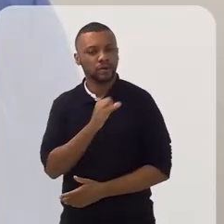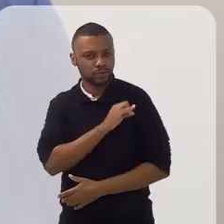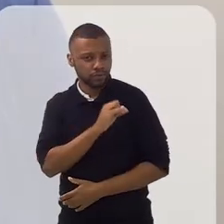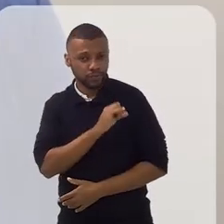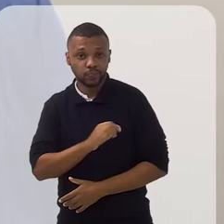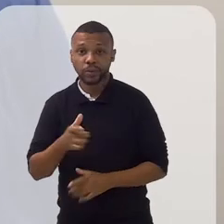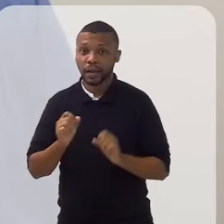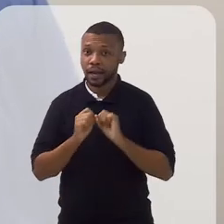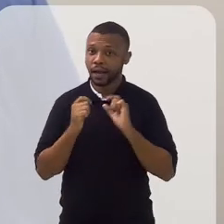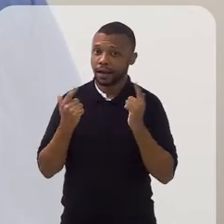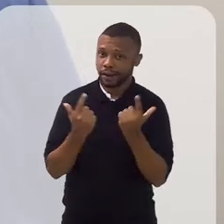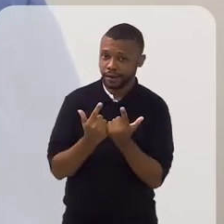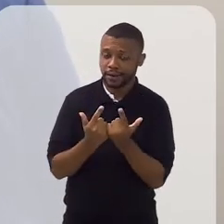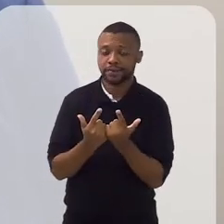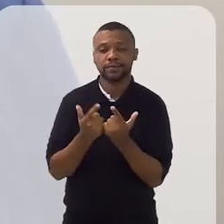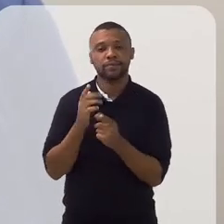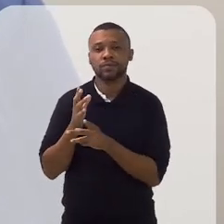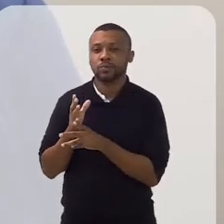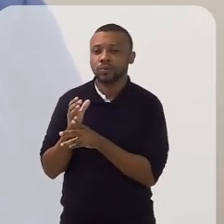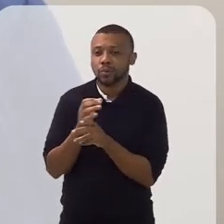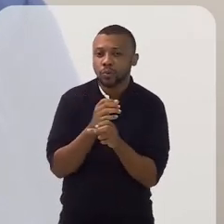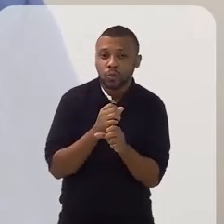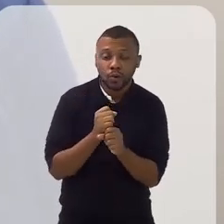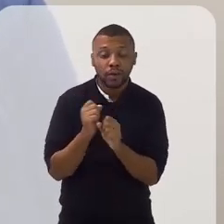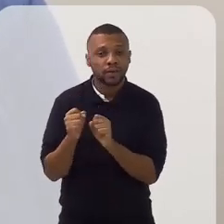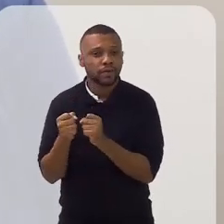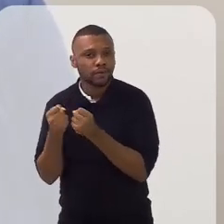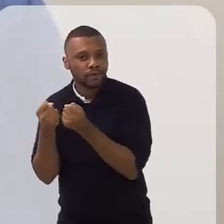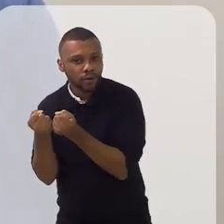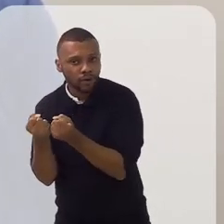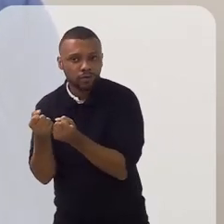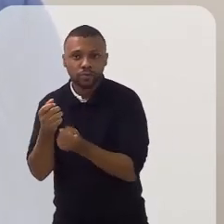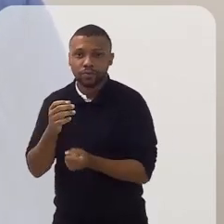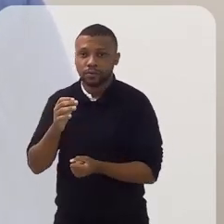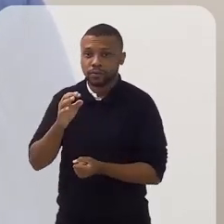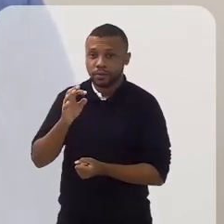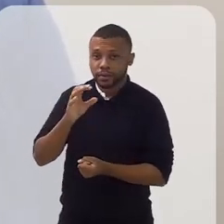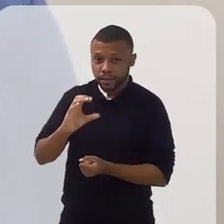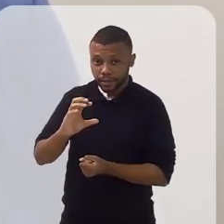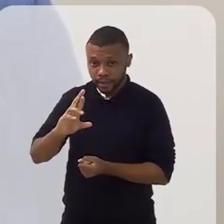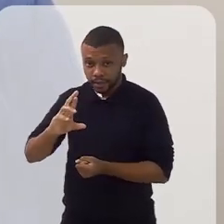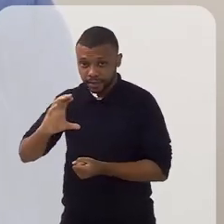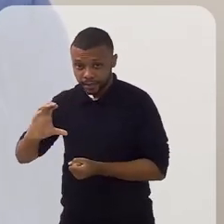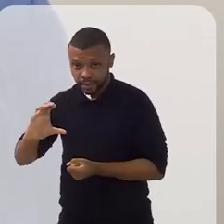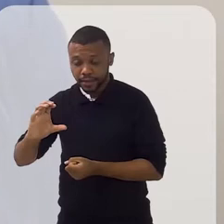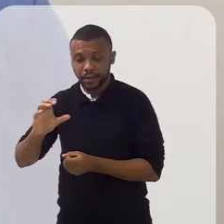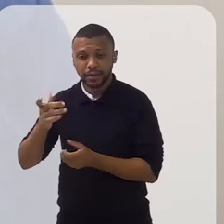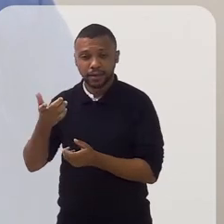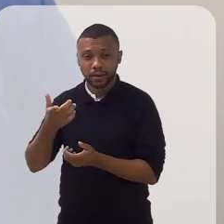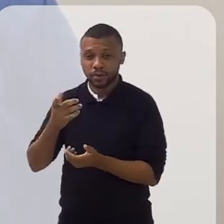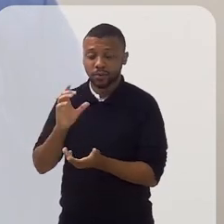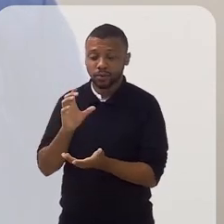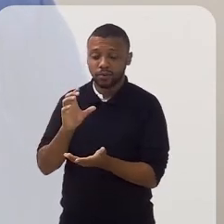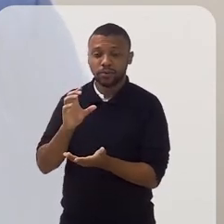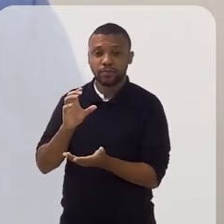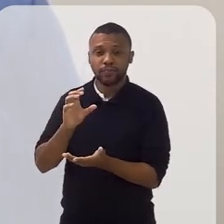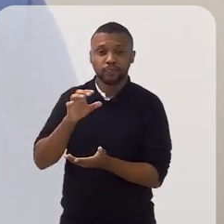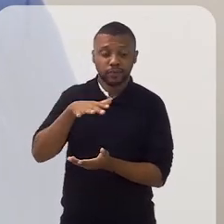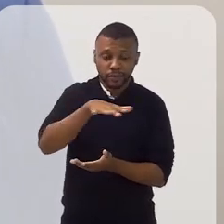Rio de Janeiro, a Assembleia Legislativa do Rio se somou a esse esforço do CRC, de conscientizar os cidadãos sobre a necessidade